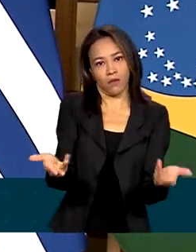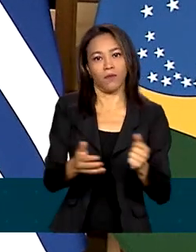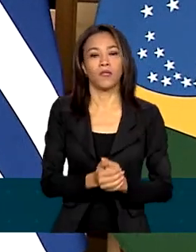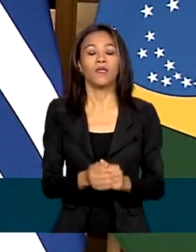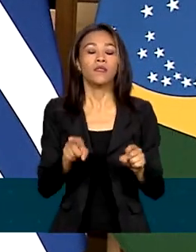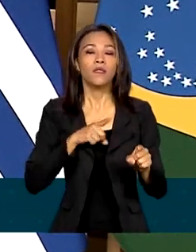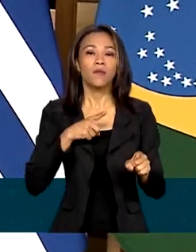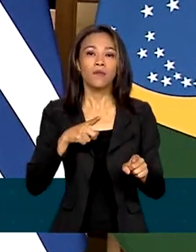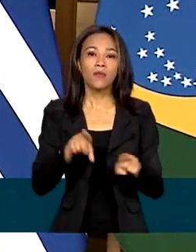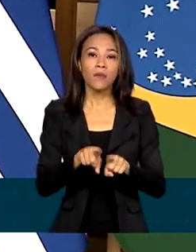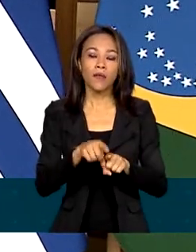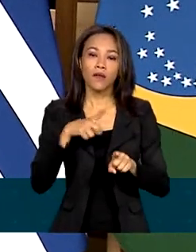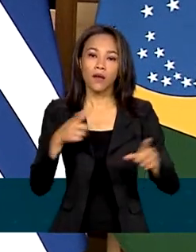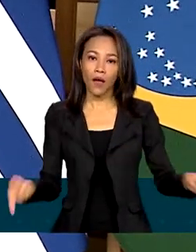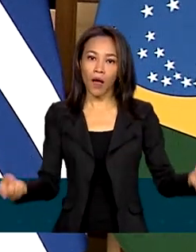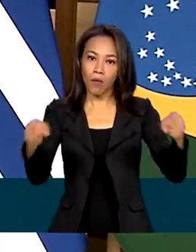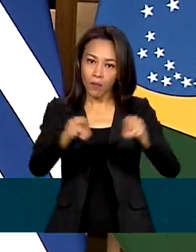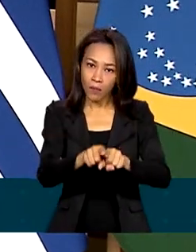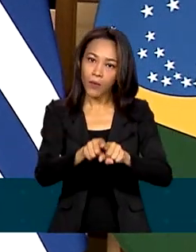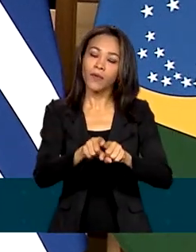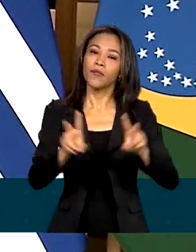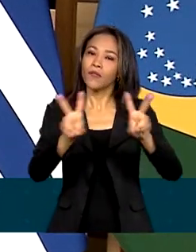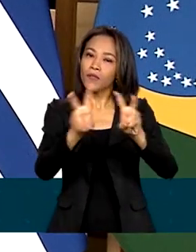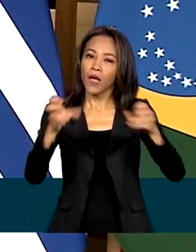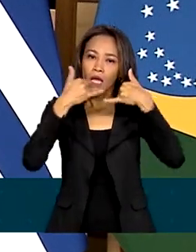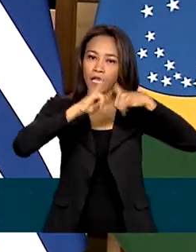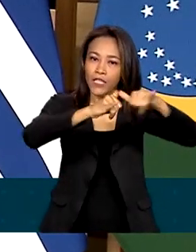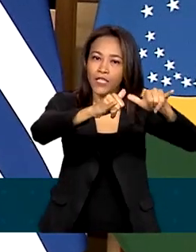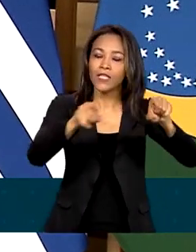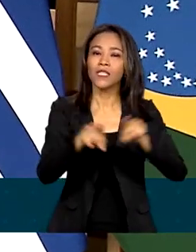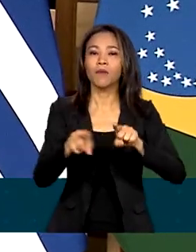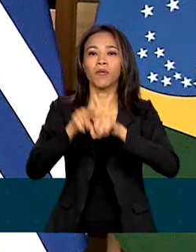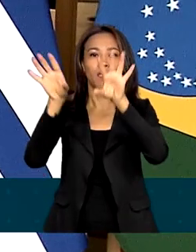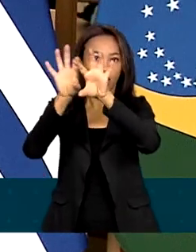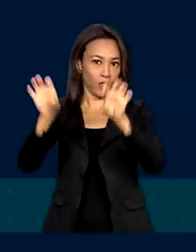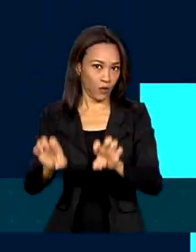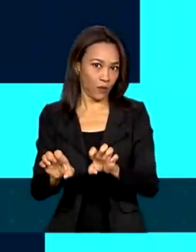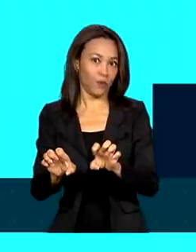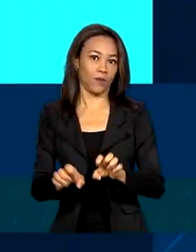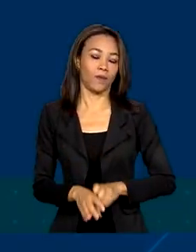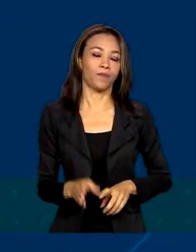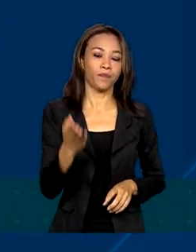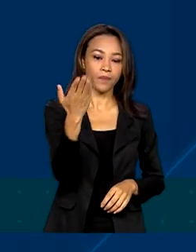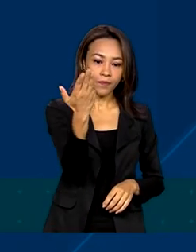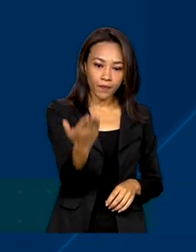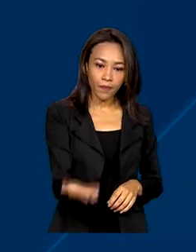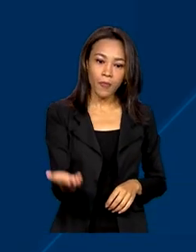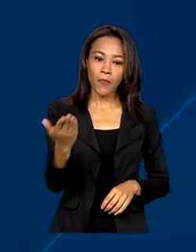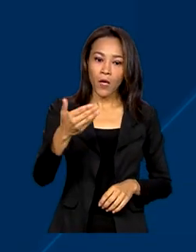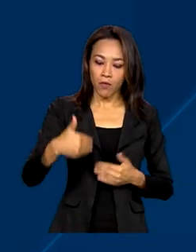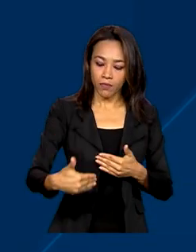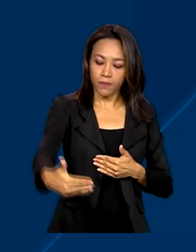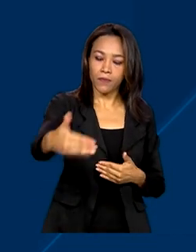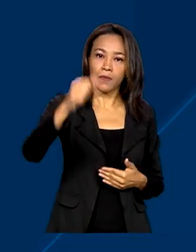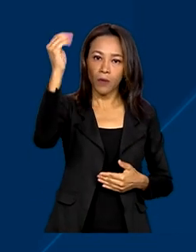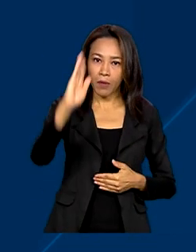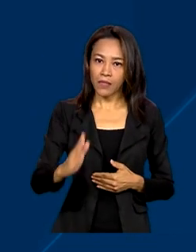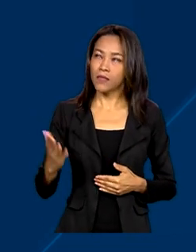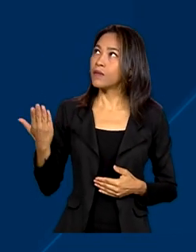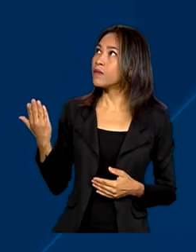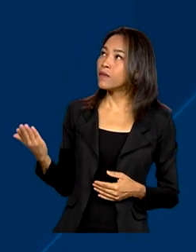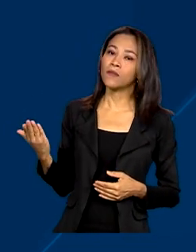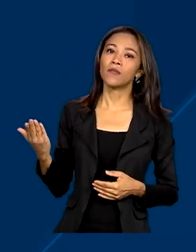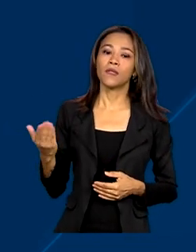cooperação nas áreas de energia e infraestrutura, por exemplo. O Brasil vai lançar nas próximas semanas